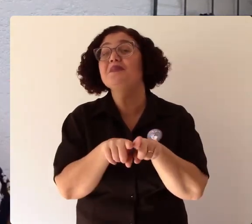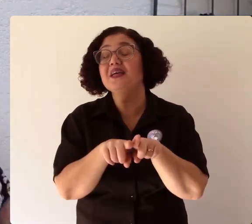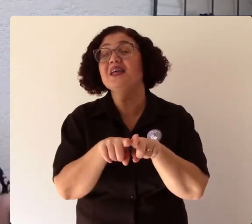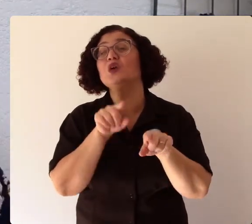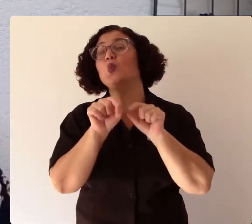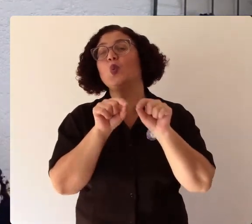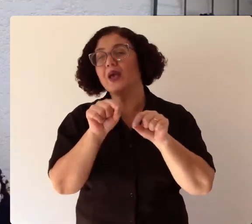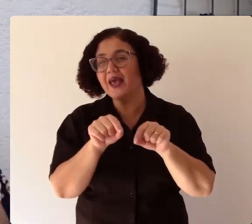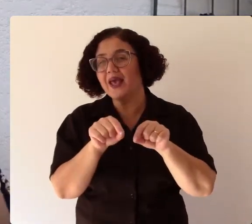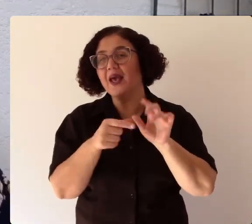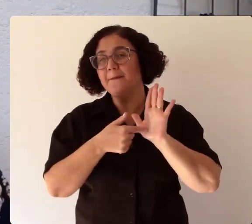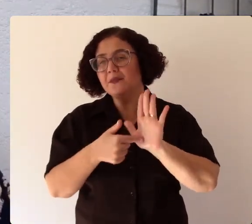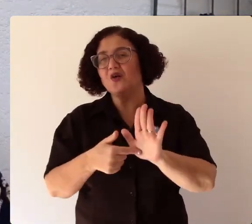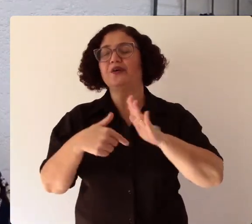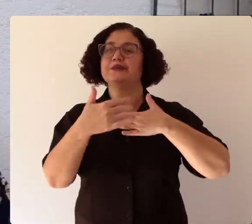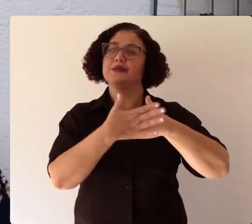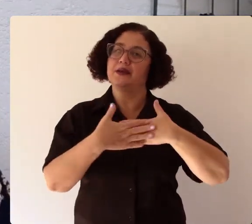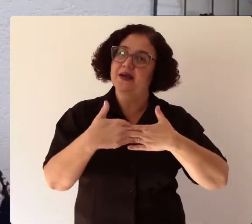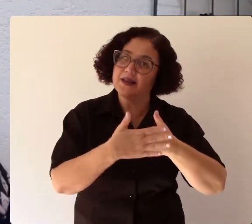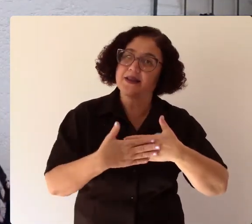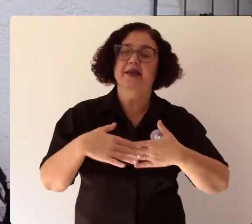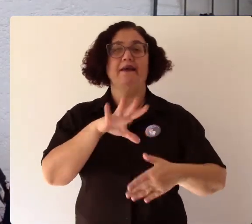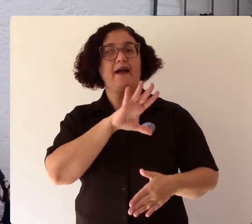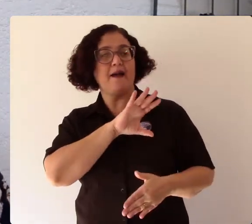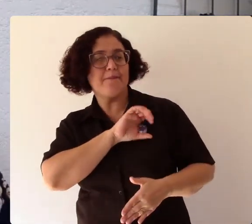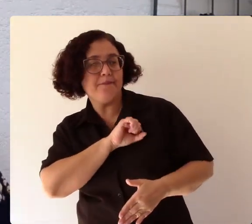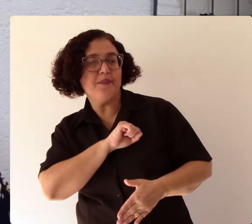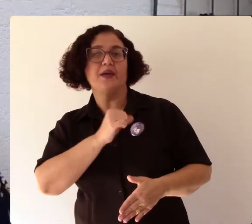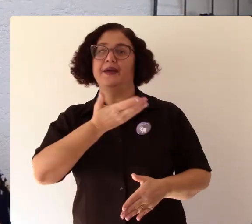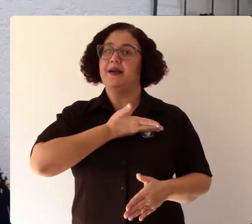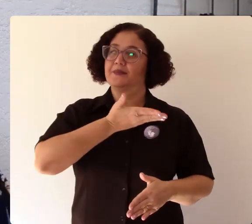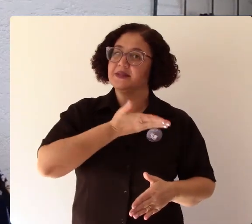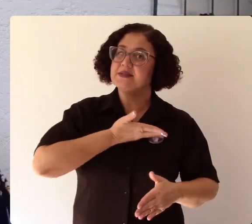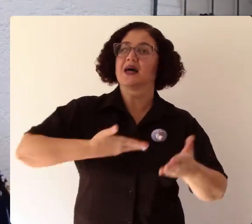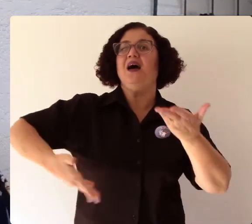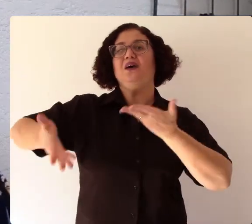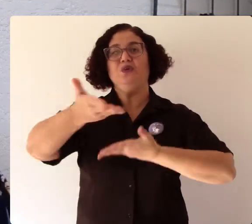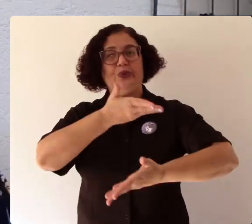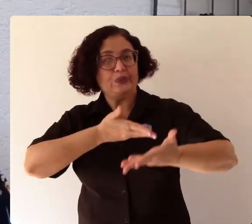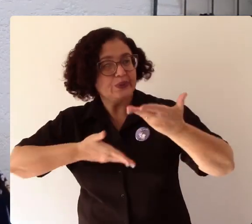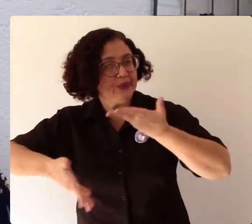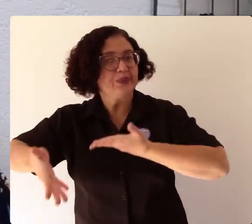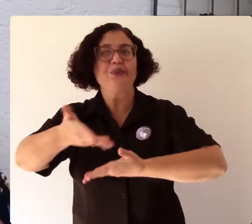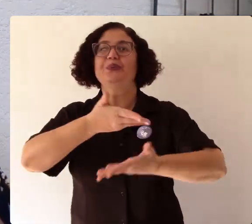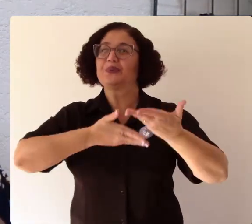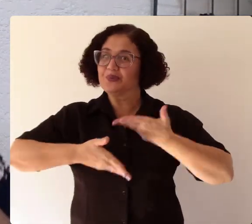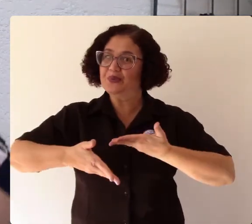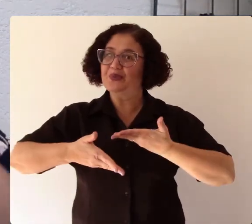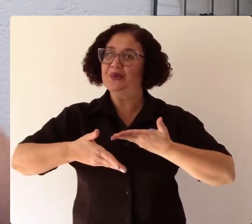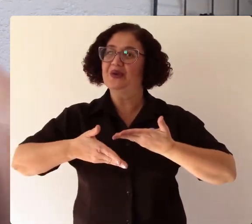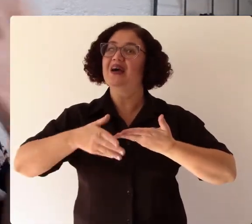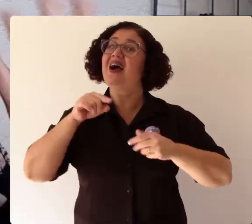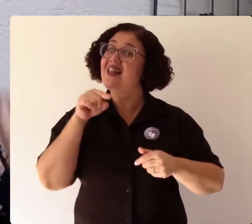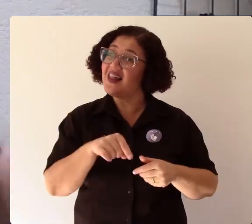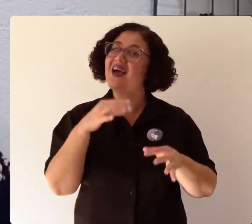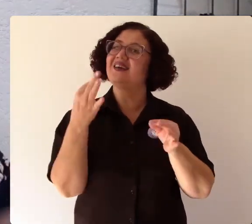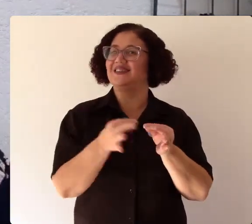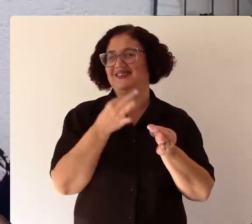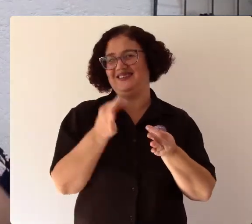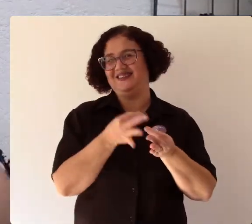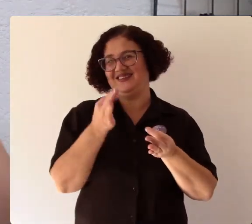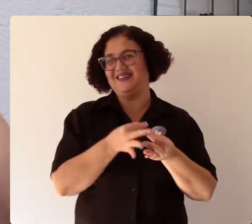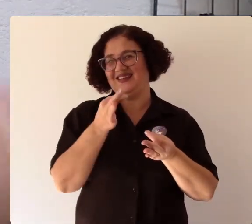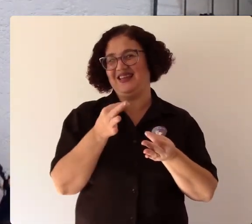seus afetos seus amores seus laços sociais é ele produz